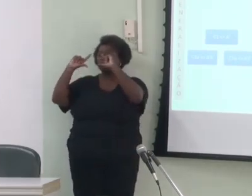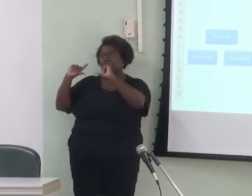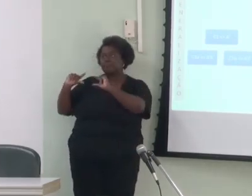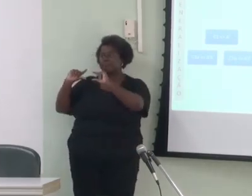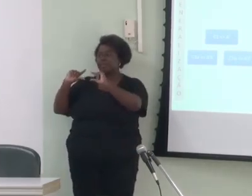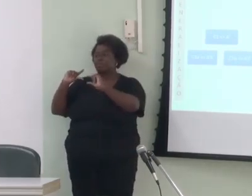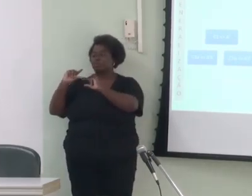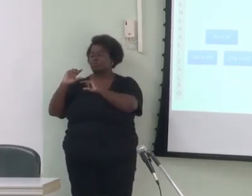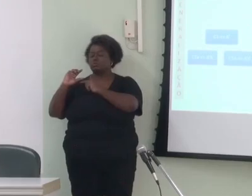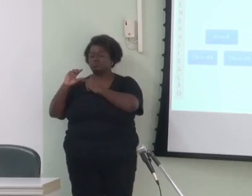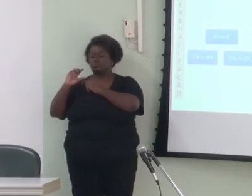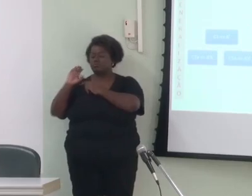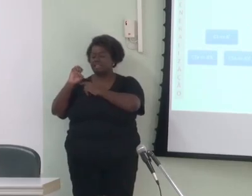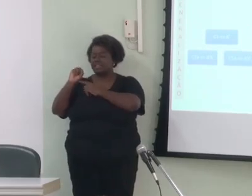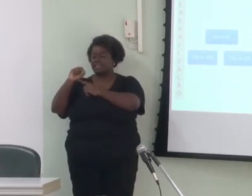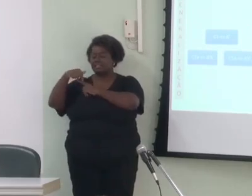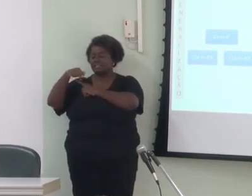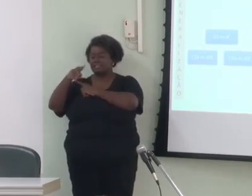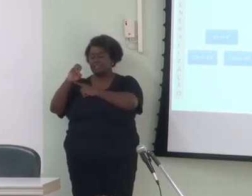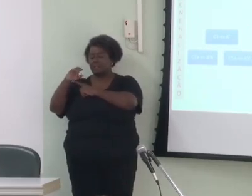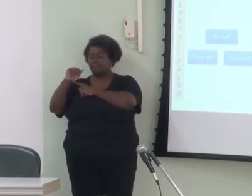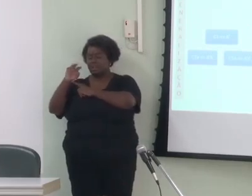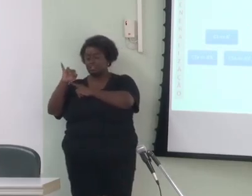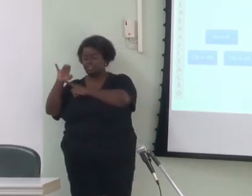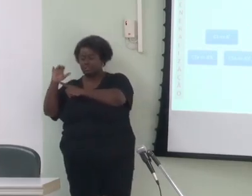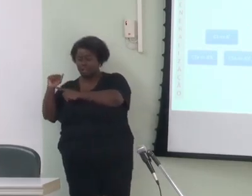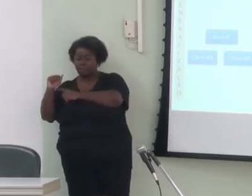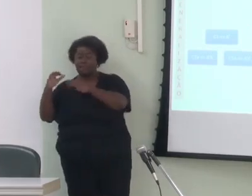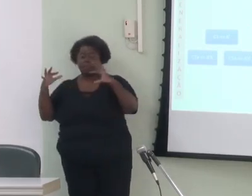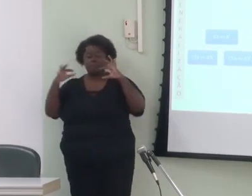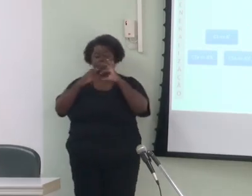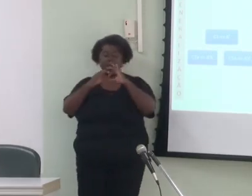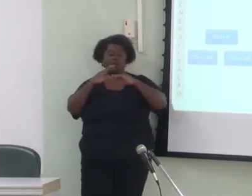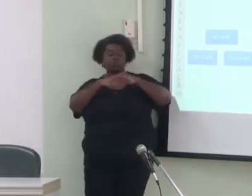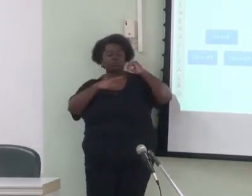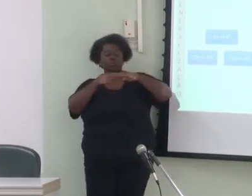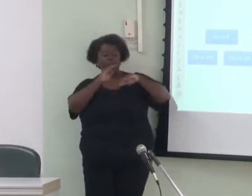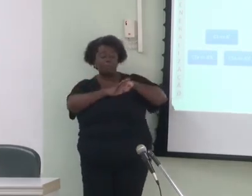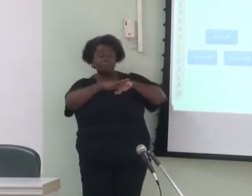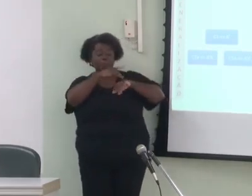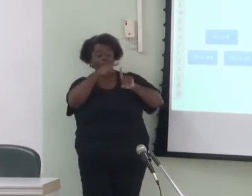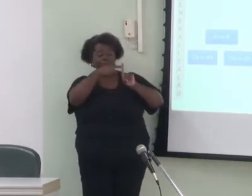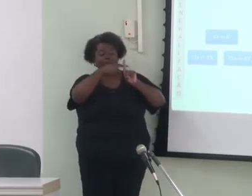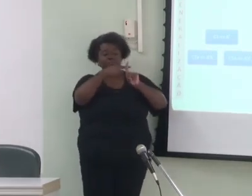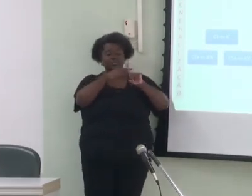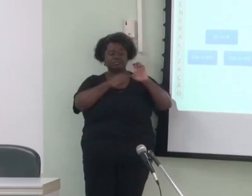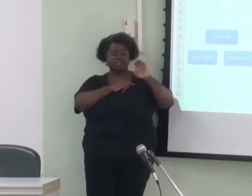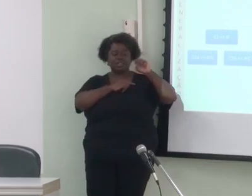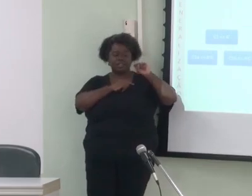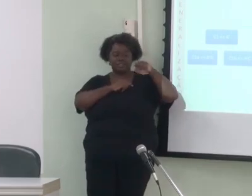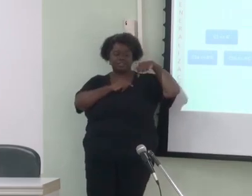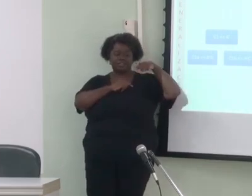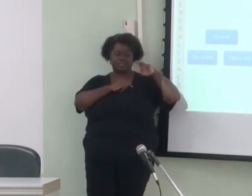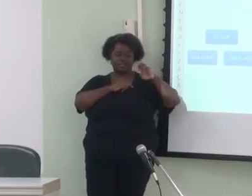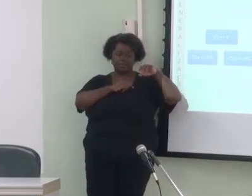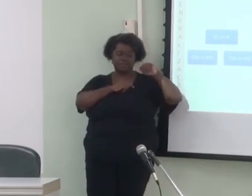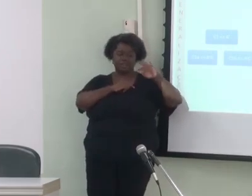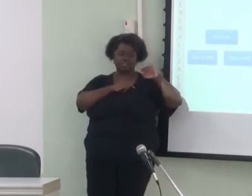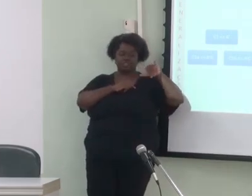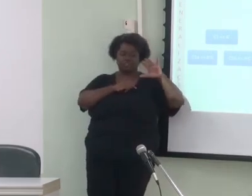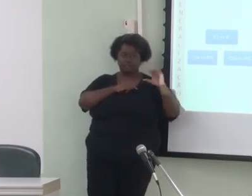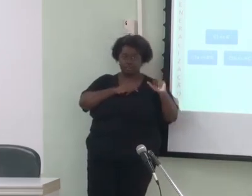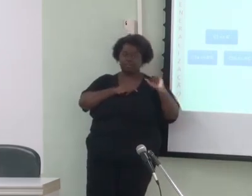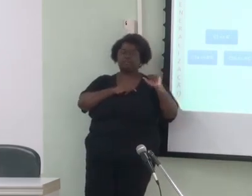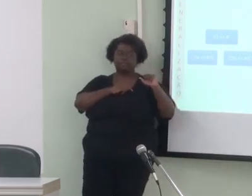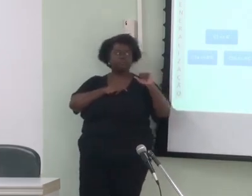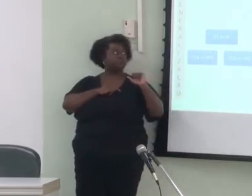projetada ligam-se a construções mais esquemáticas e mais gerais ao compartilharem propriedades de forma e significado mais altas